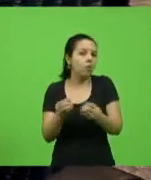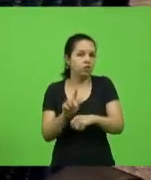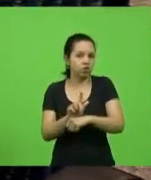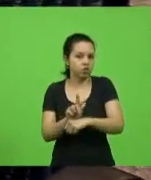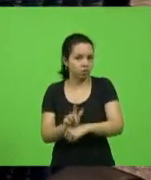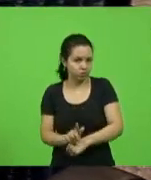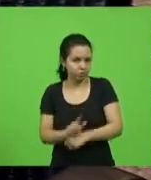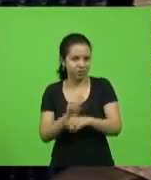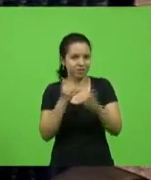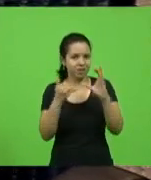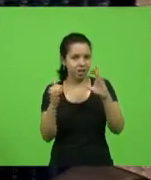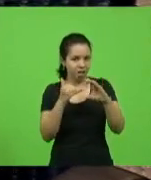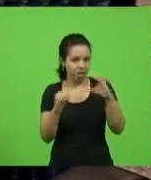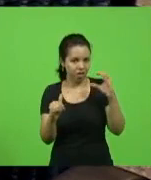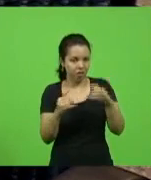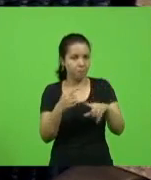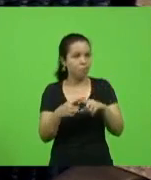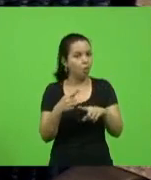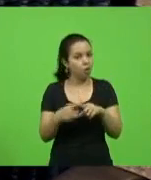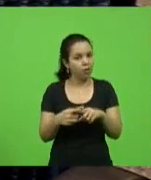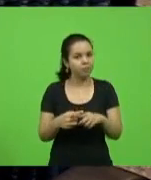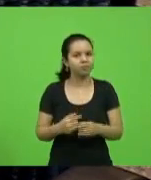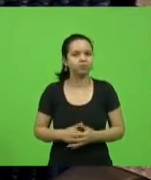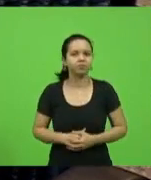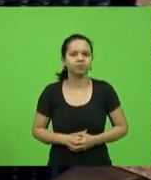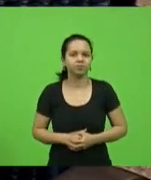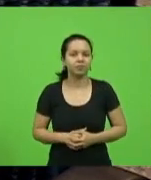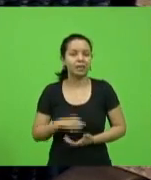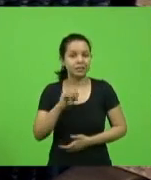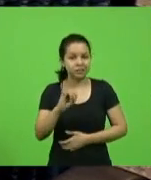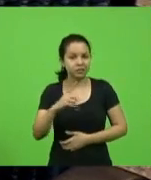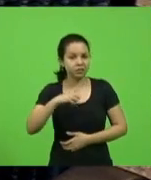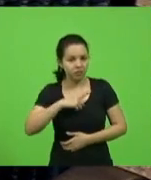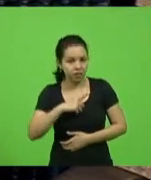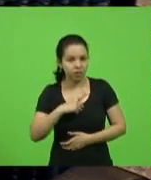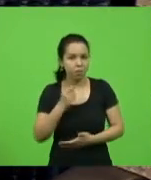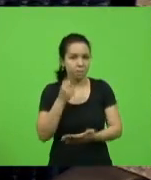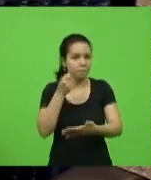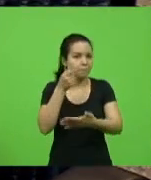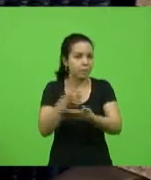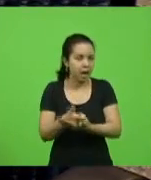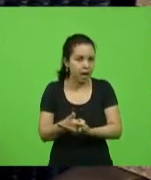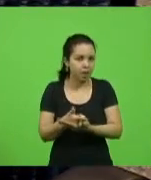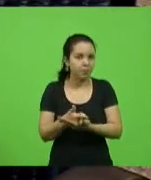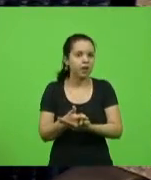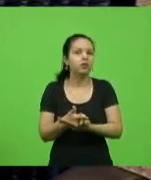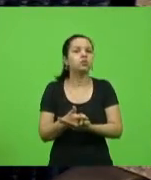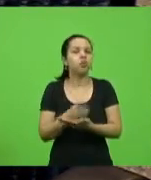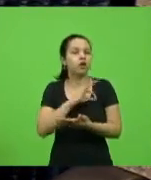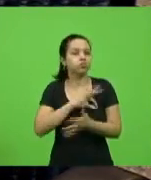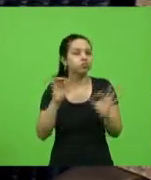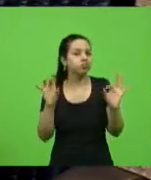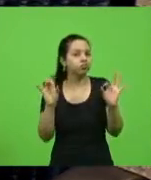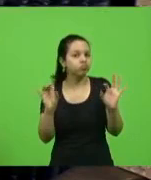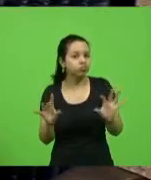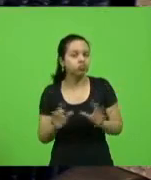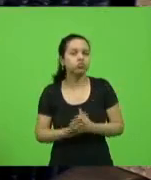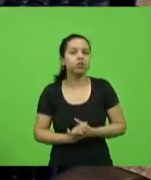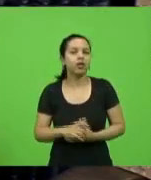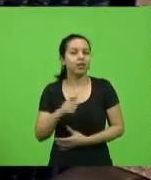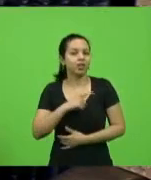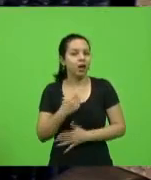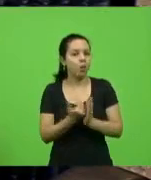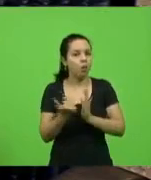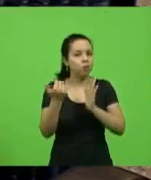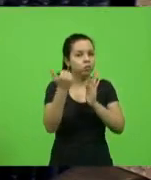porque se há esse pagamento de recursos, quando há um acréscimo no